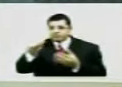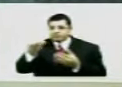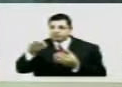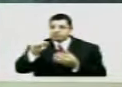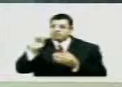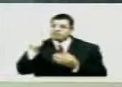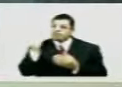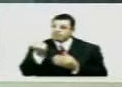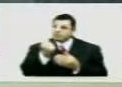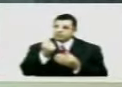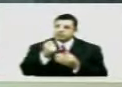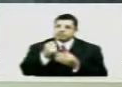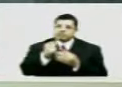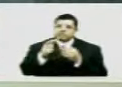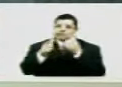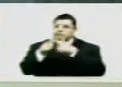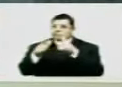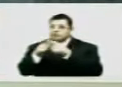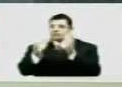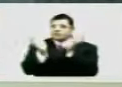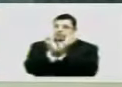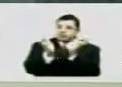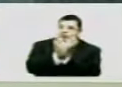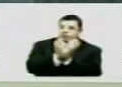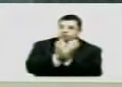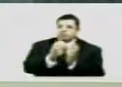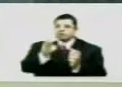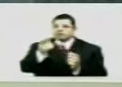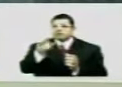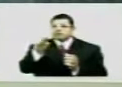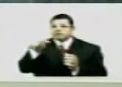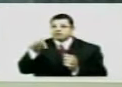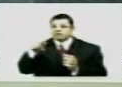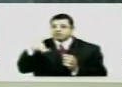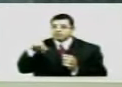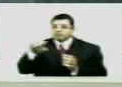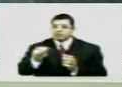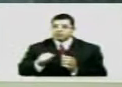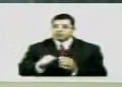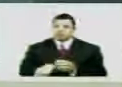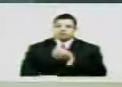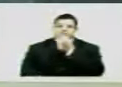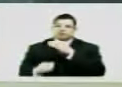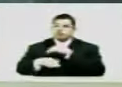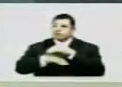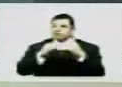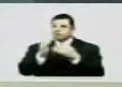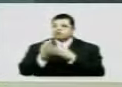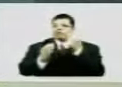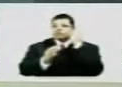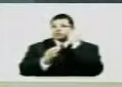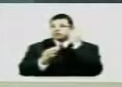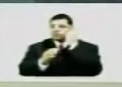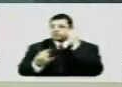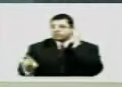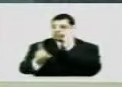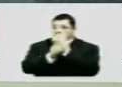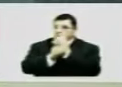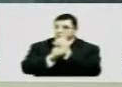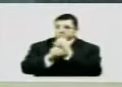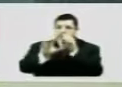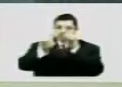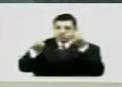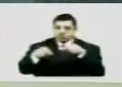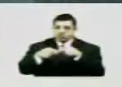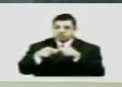todas as características de grupo de extermínio Todos os dias encontrados